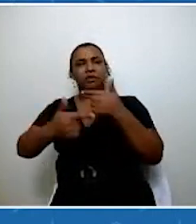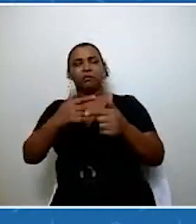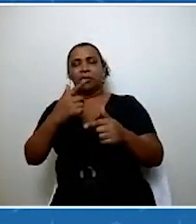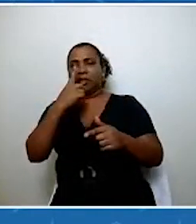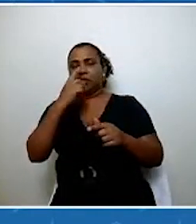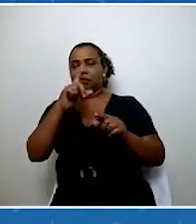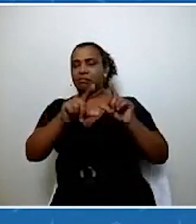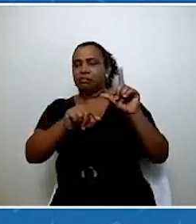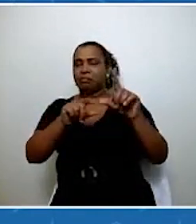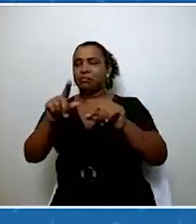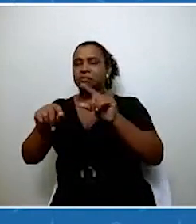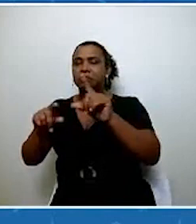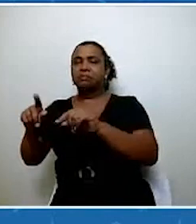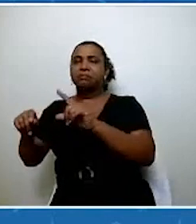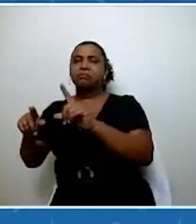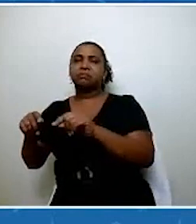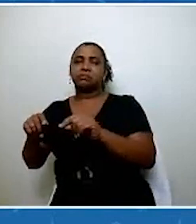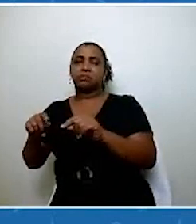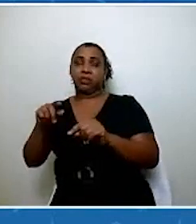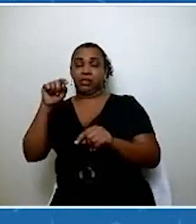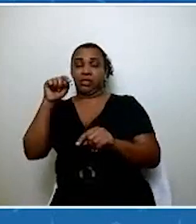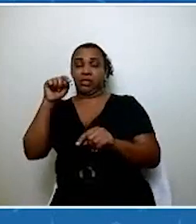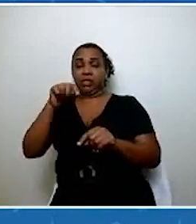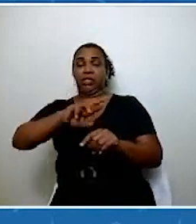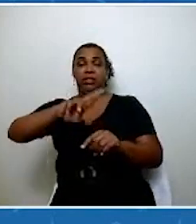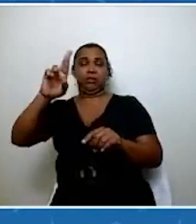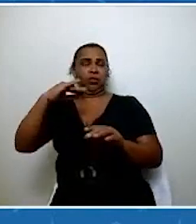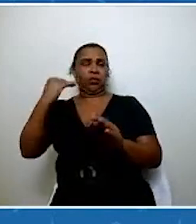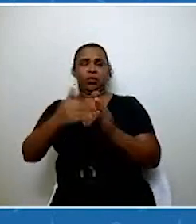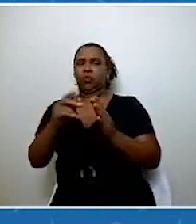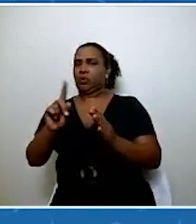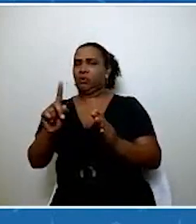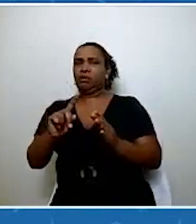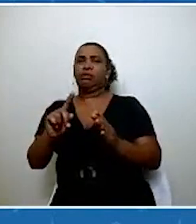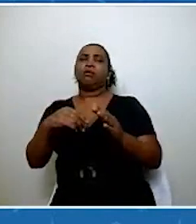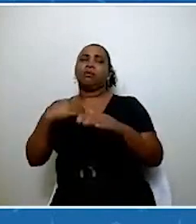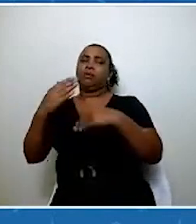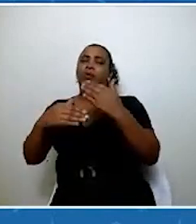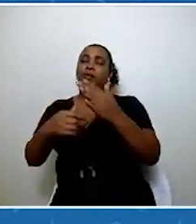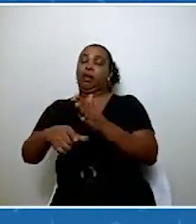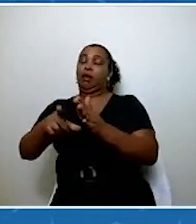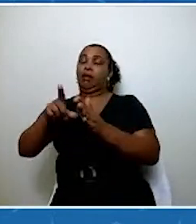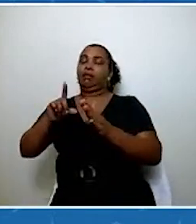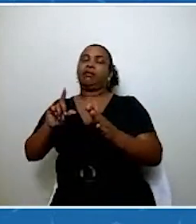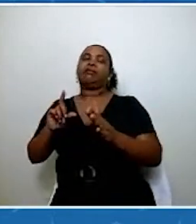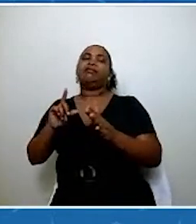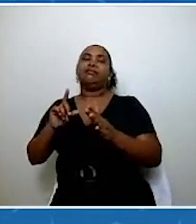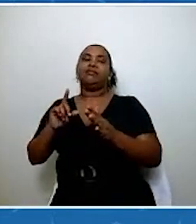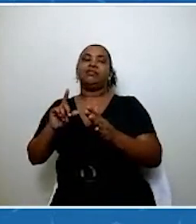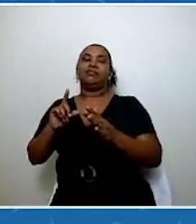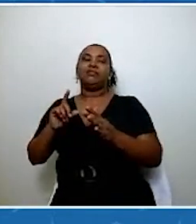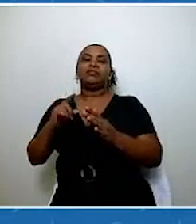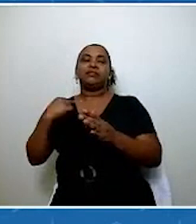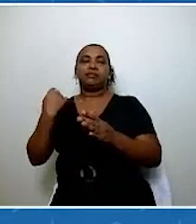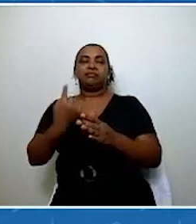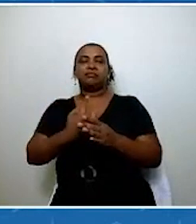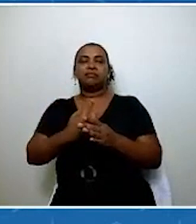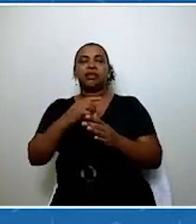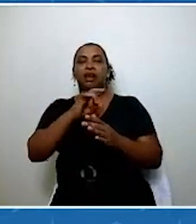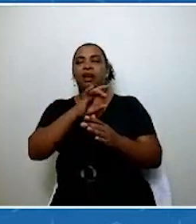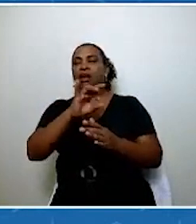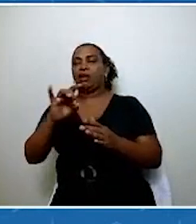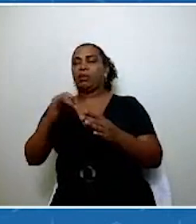deles diretamente lá nos lixões, mas no processo muito anterior, que é justamente quando cada instituição reconhece que ela tem como